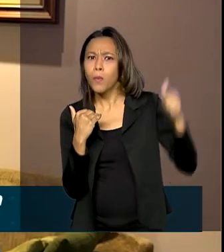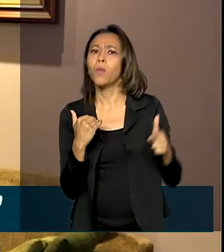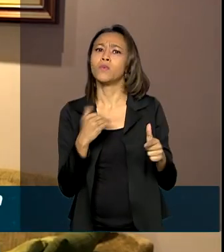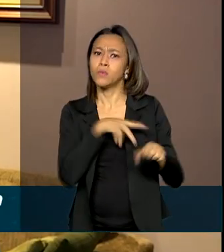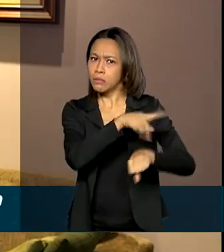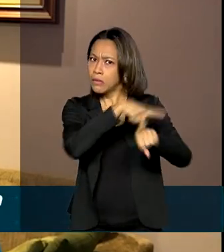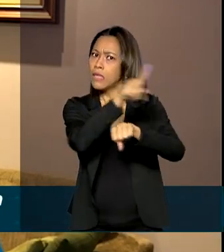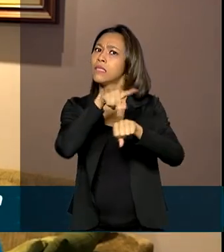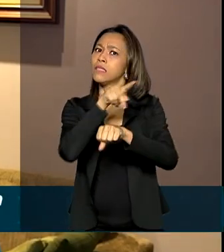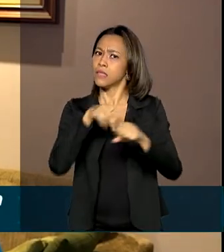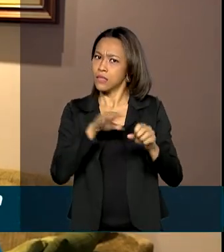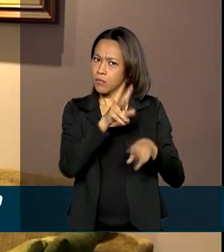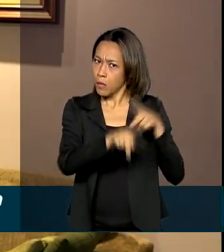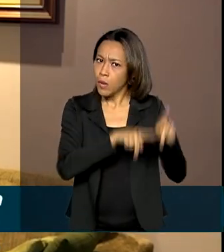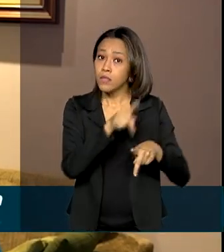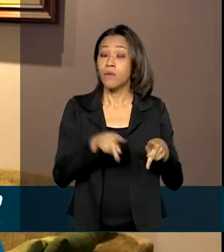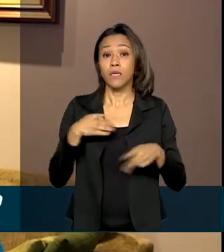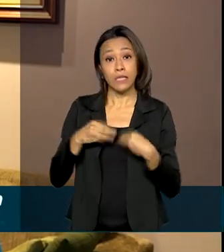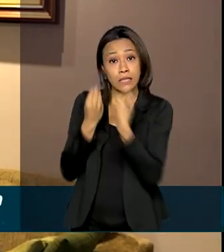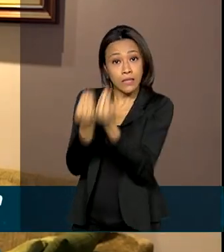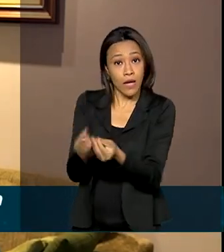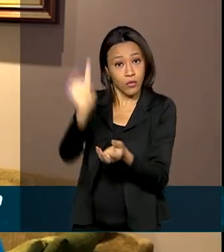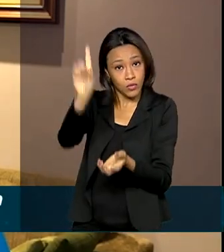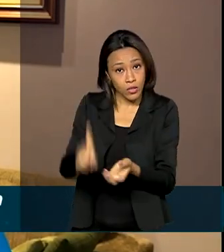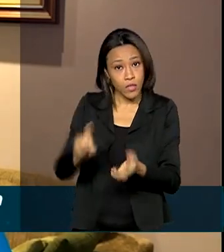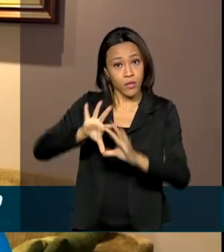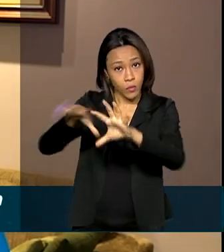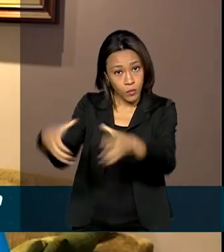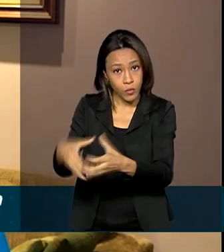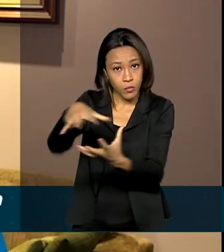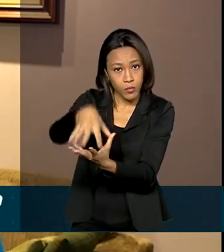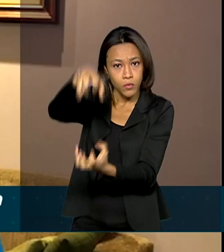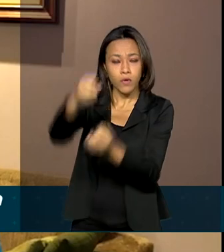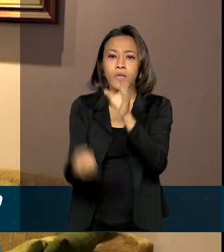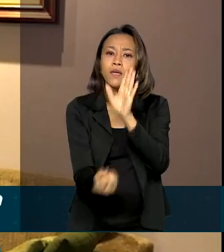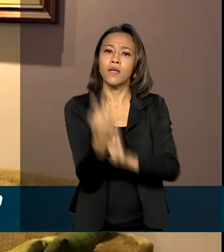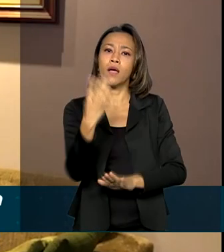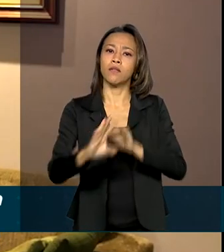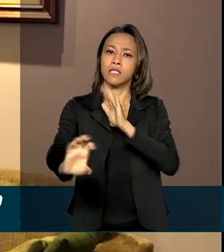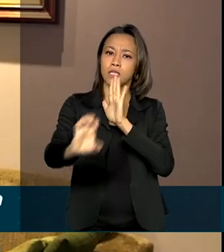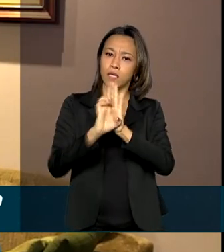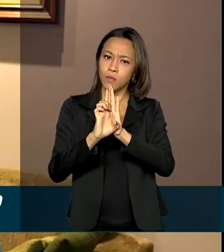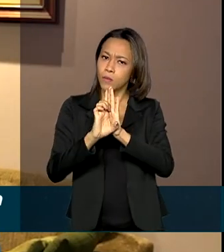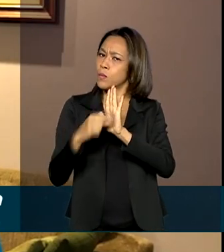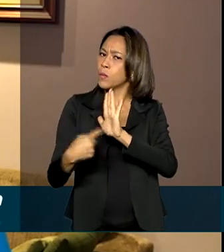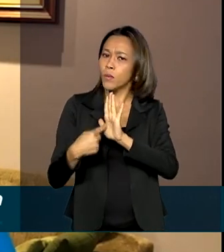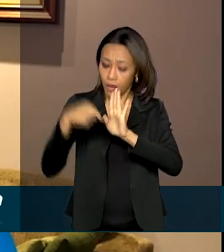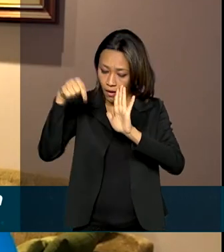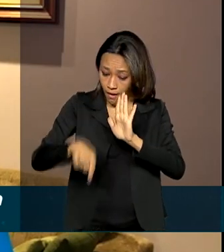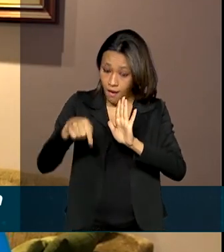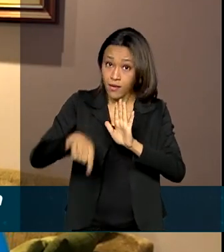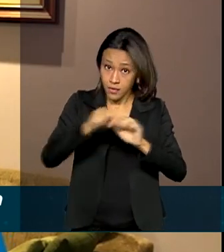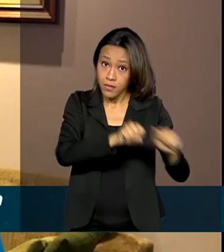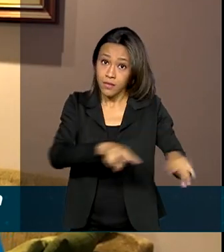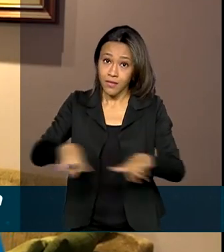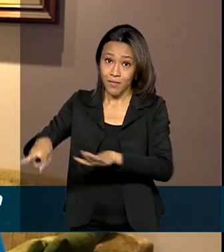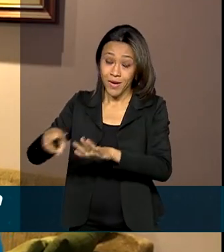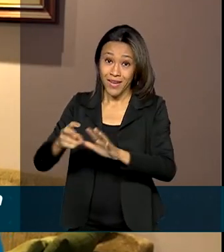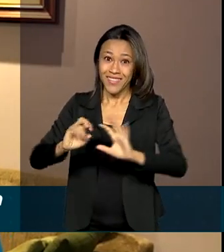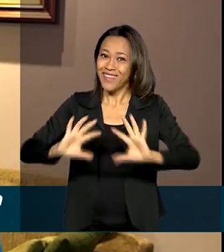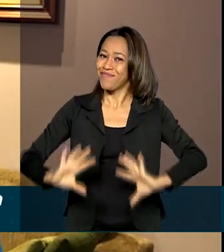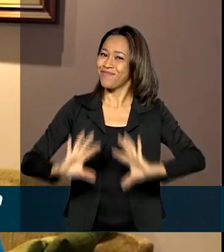E para efetivar direitos a eles, foi criado o Estatuto do Idoso, que esta semana completa